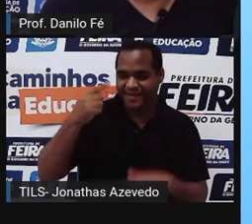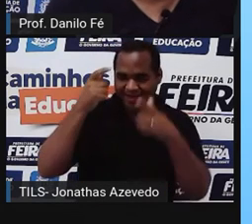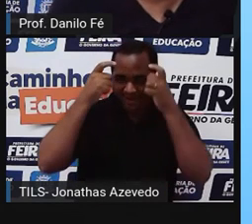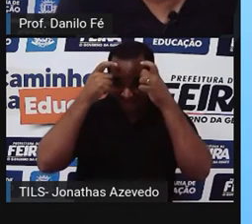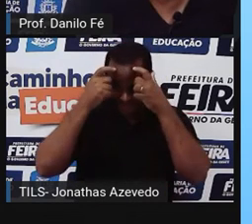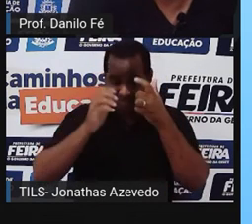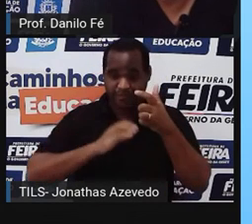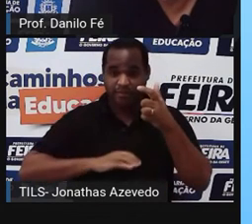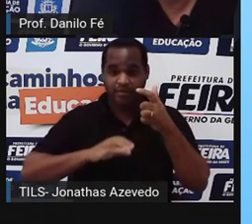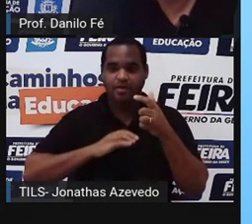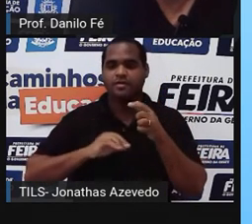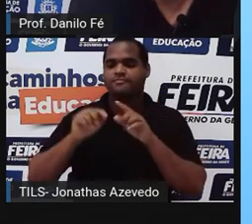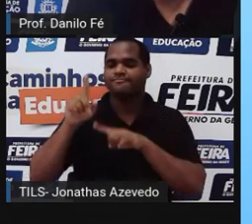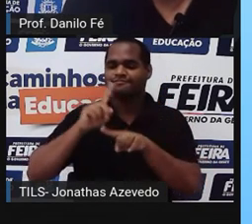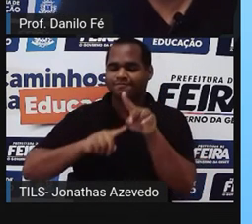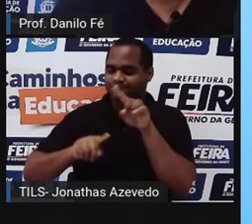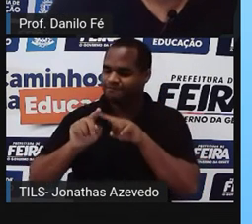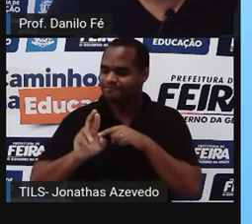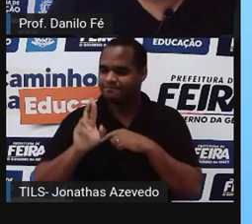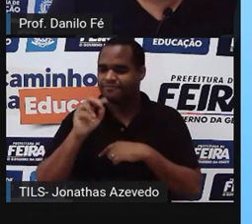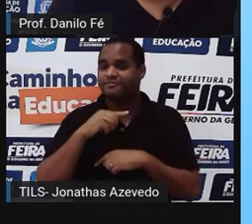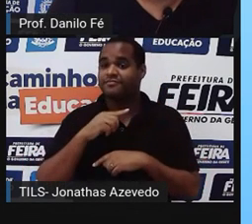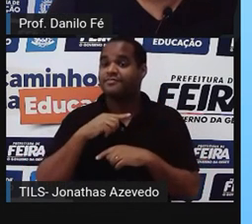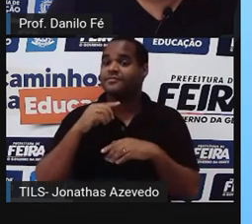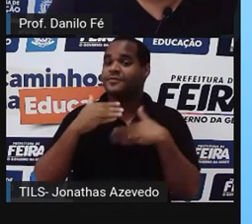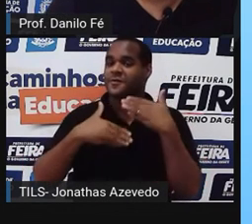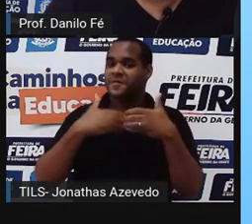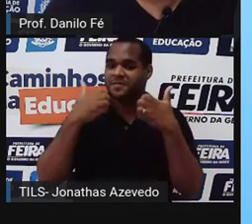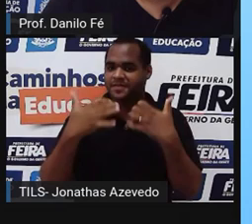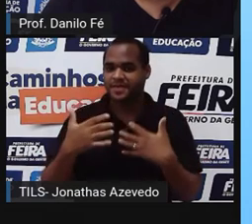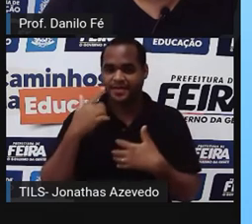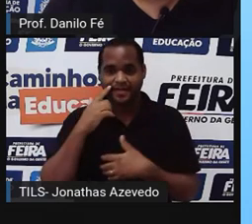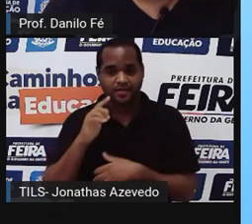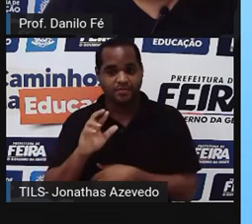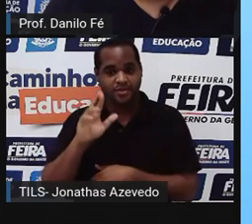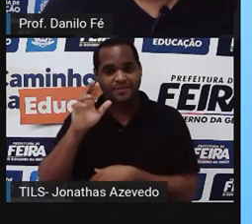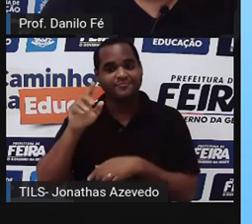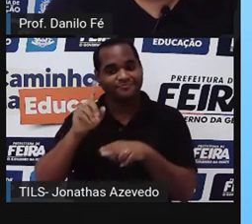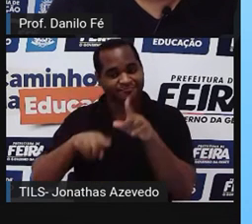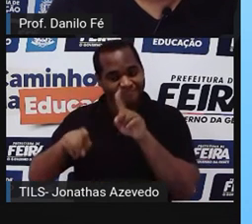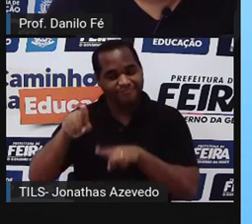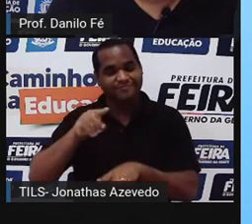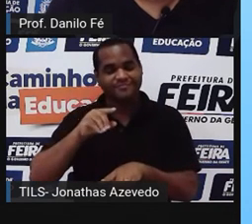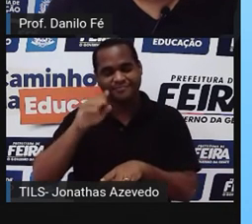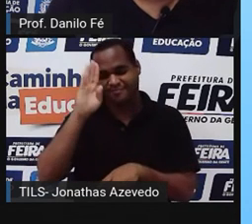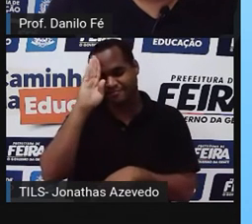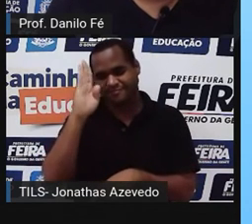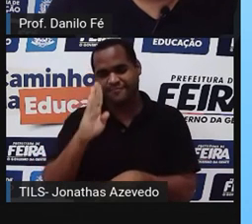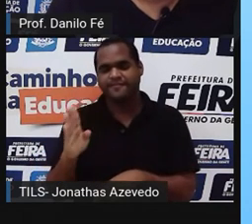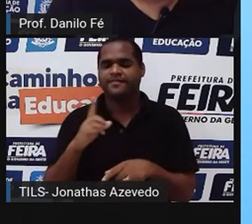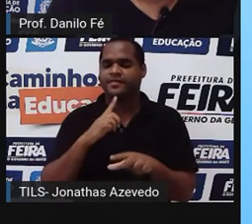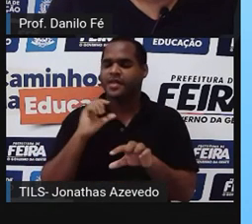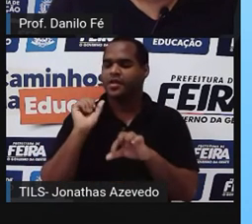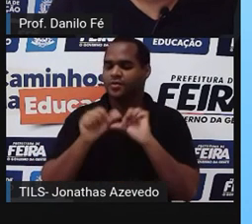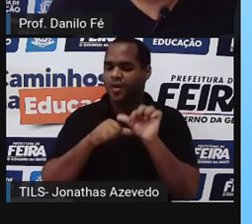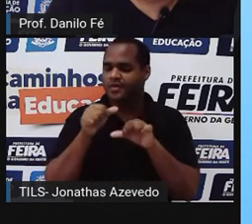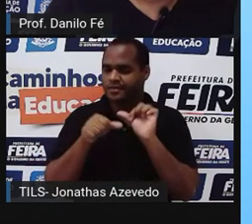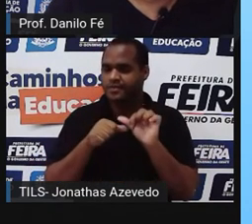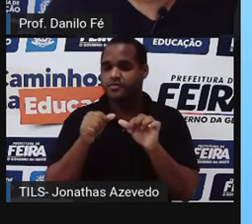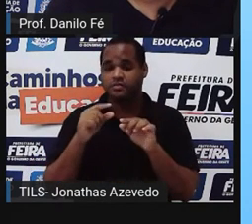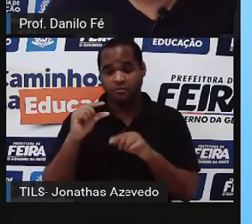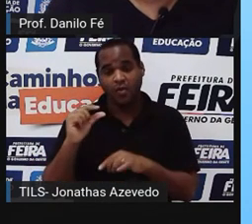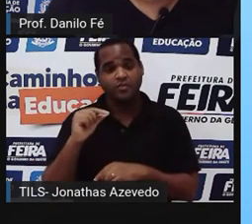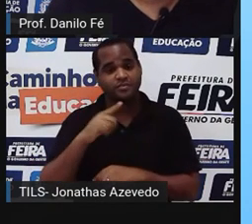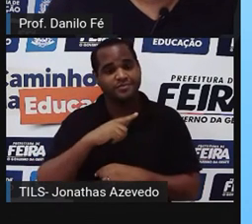o colonizador, acaba sendo o imperador do Brasil. Ou seja, mudou pouca